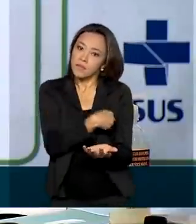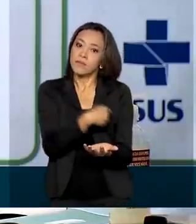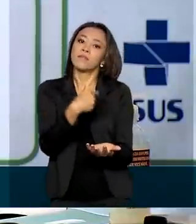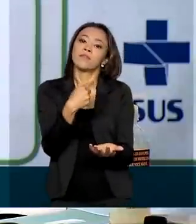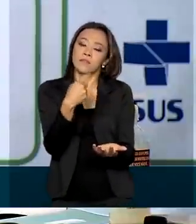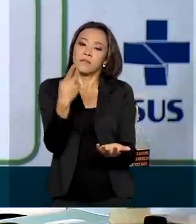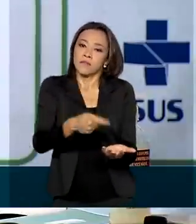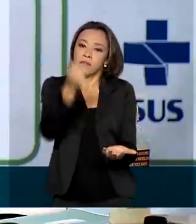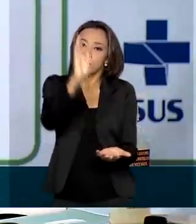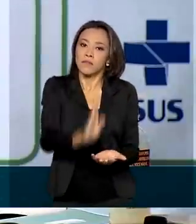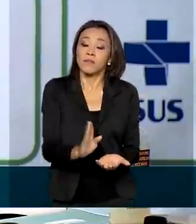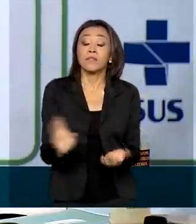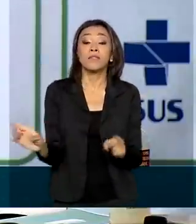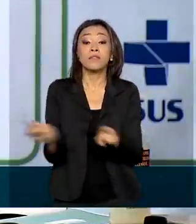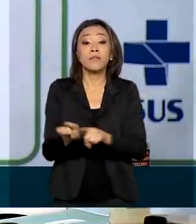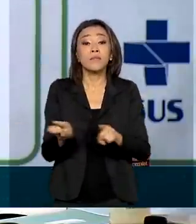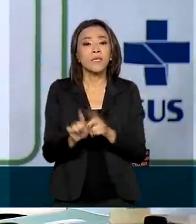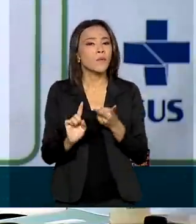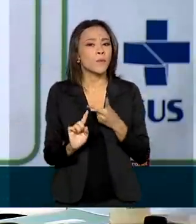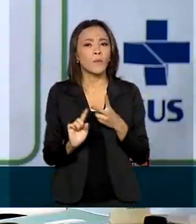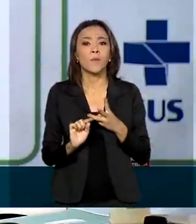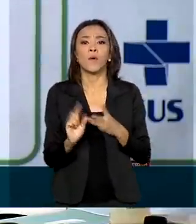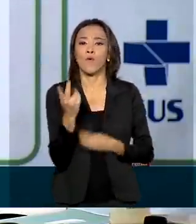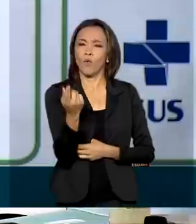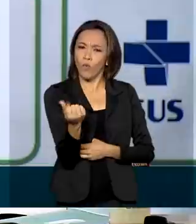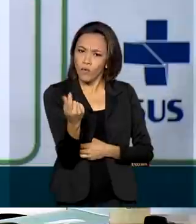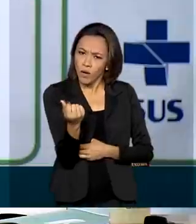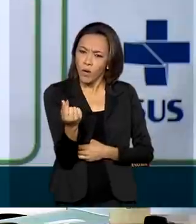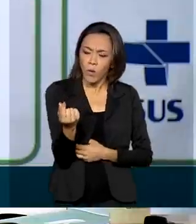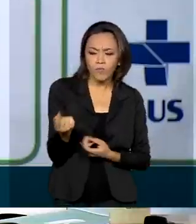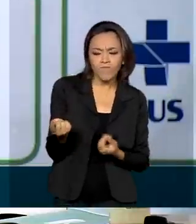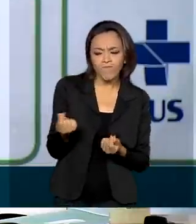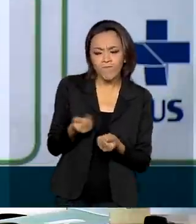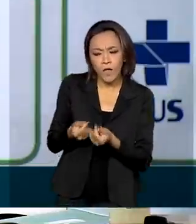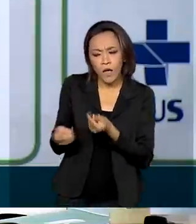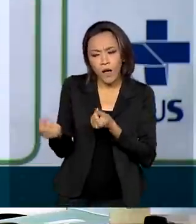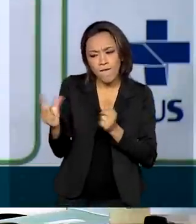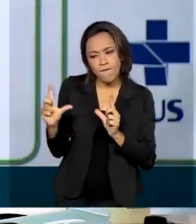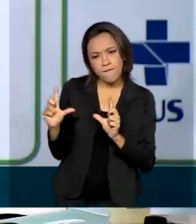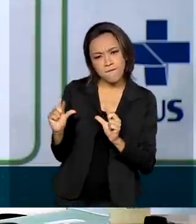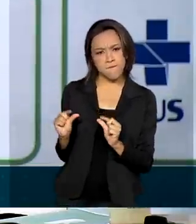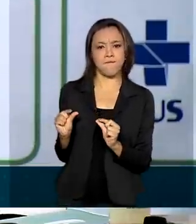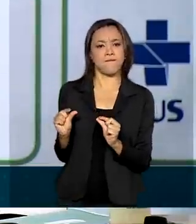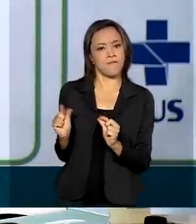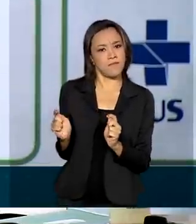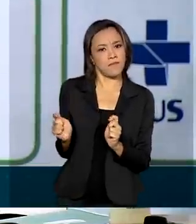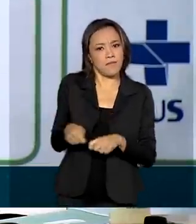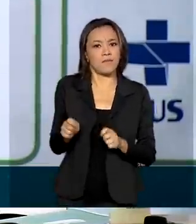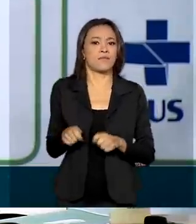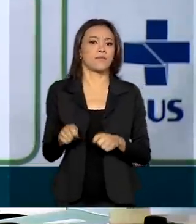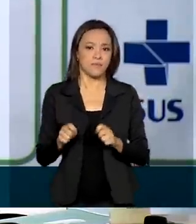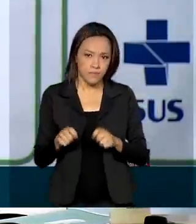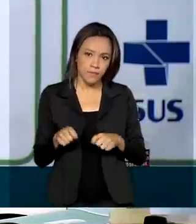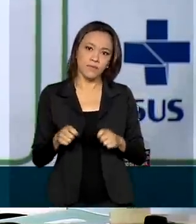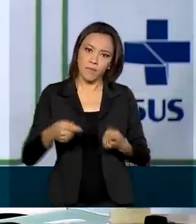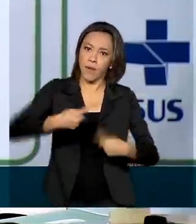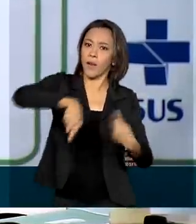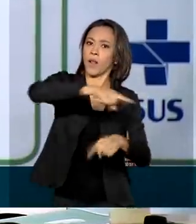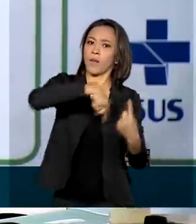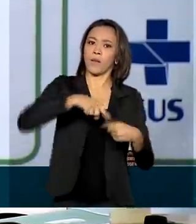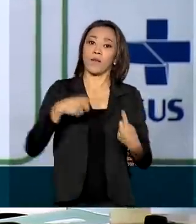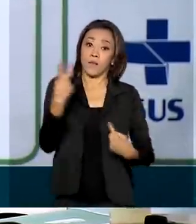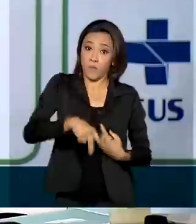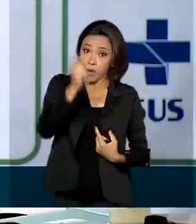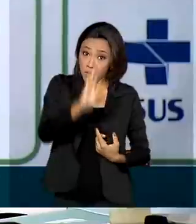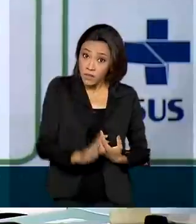Imunização e um preço que seja negociável, execuível, seja tangível para a economia do nosso